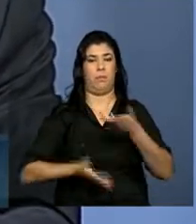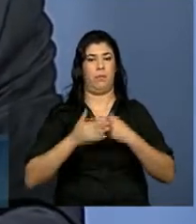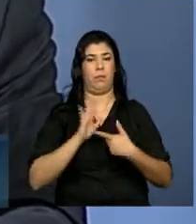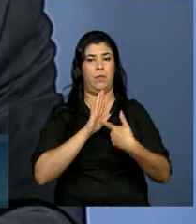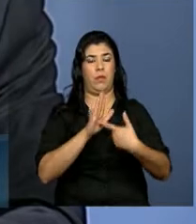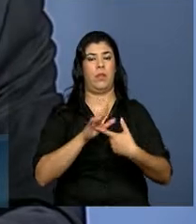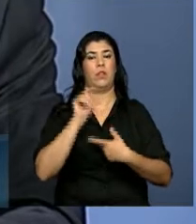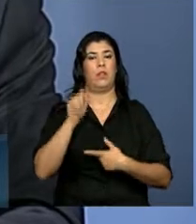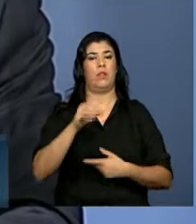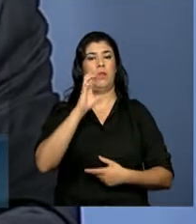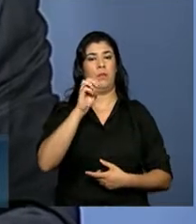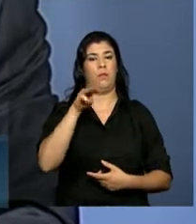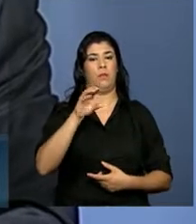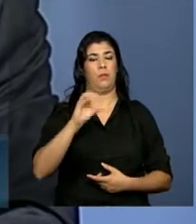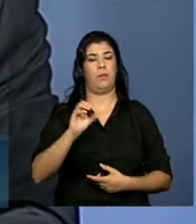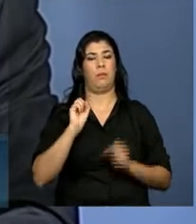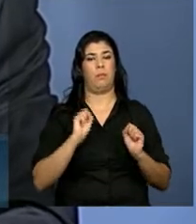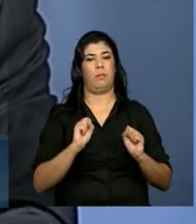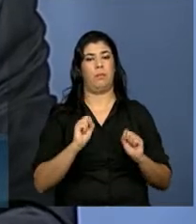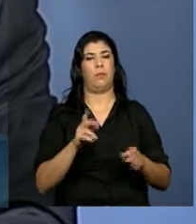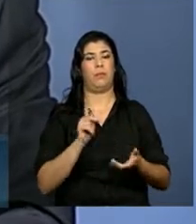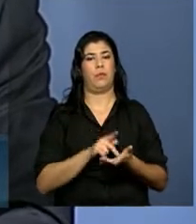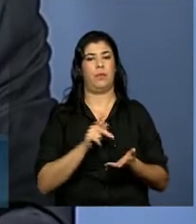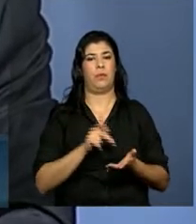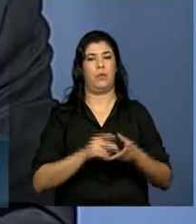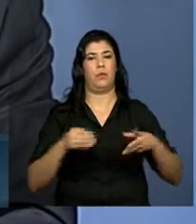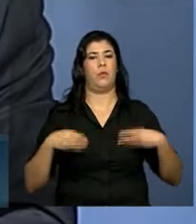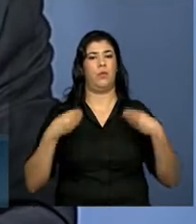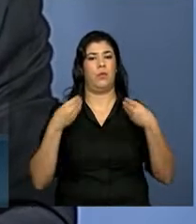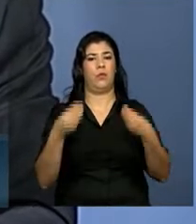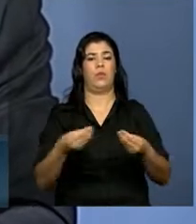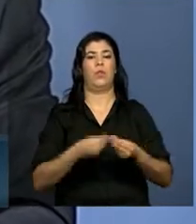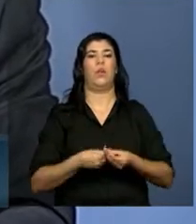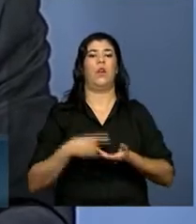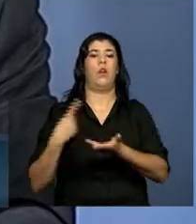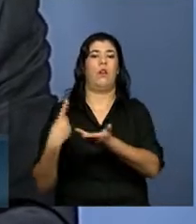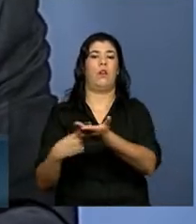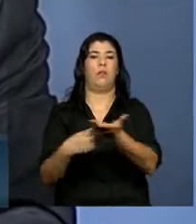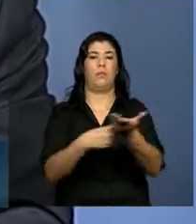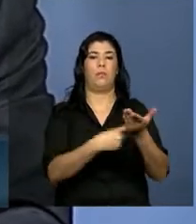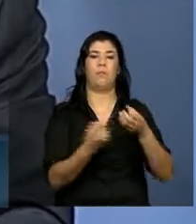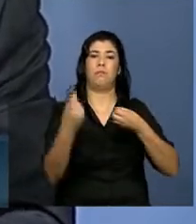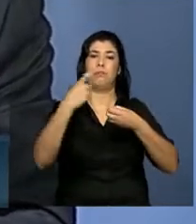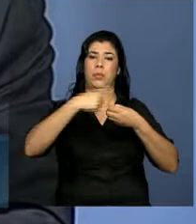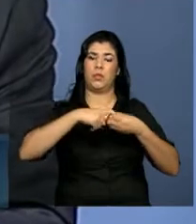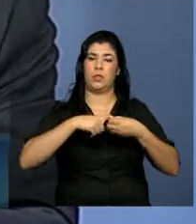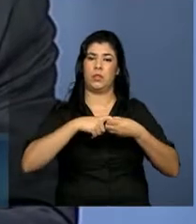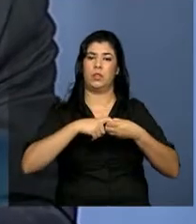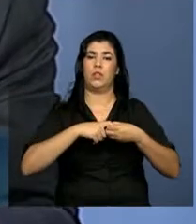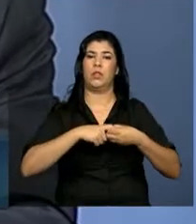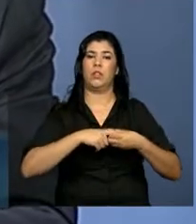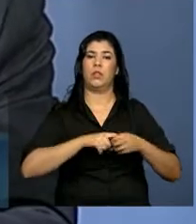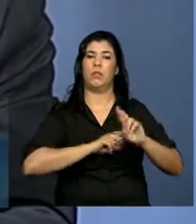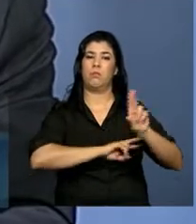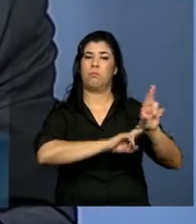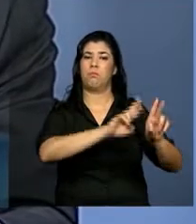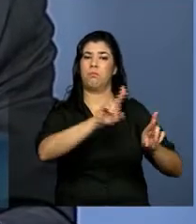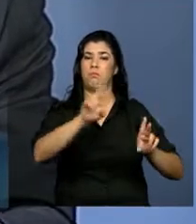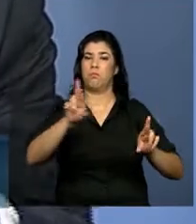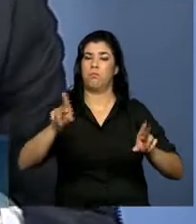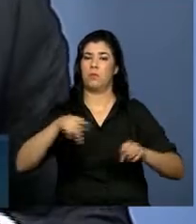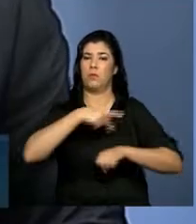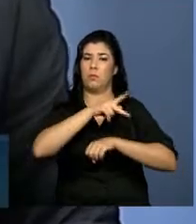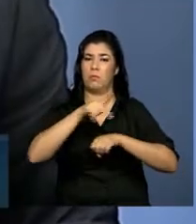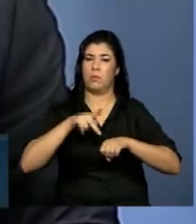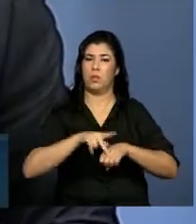organização pode entregar acordos multilaterais negociados e acordados entre